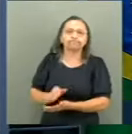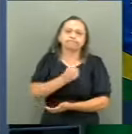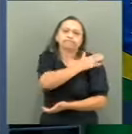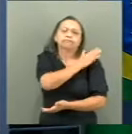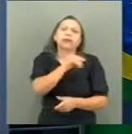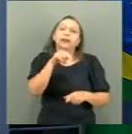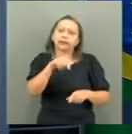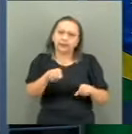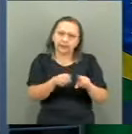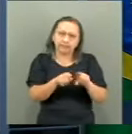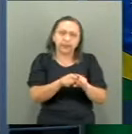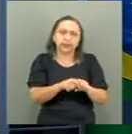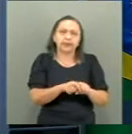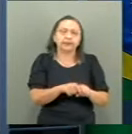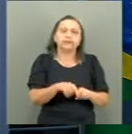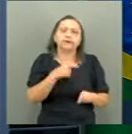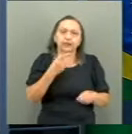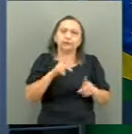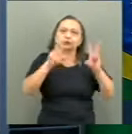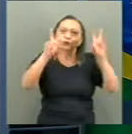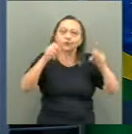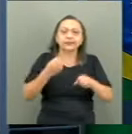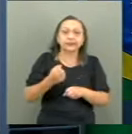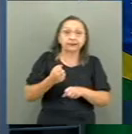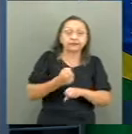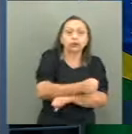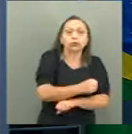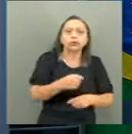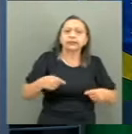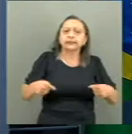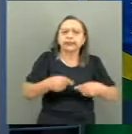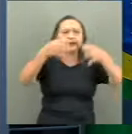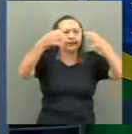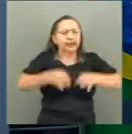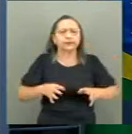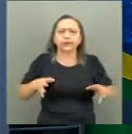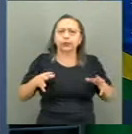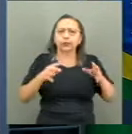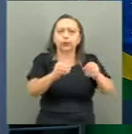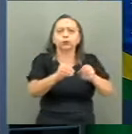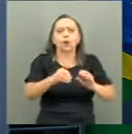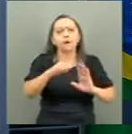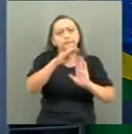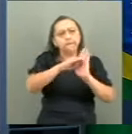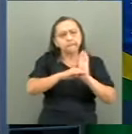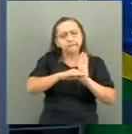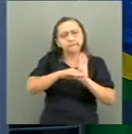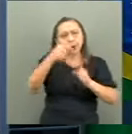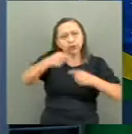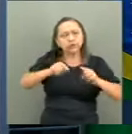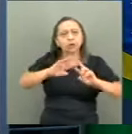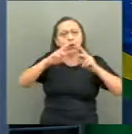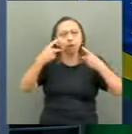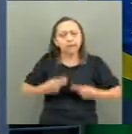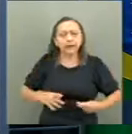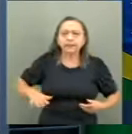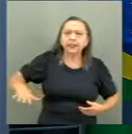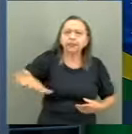cito também de escravidão. Dignidade para todos. Políticas humanitárias para todos.